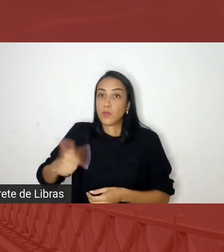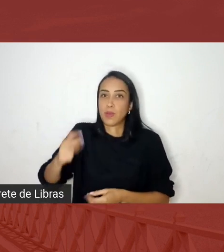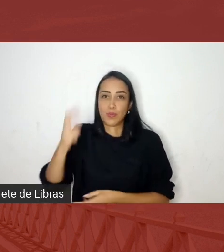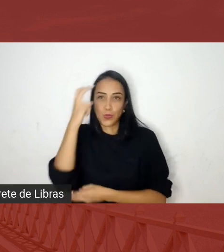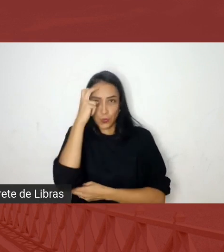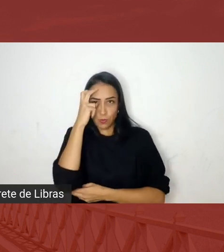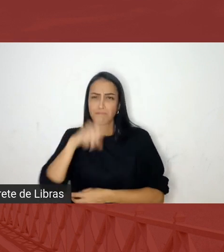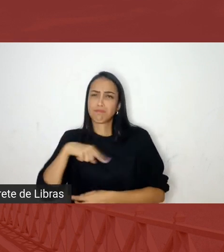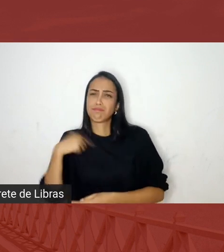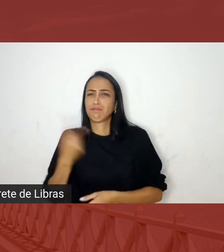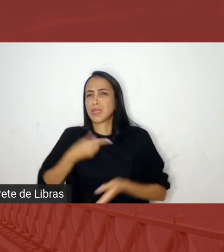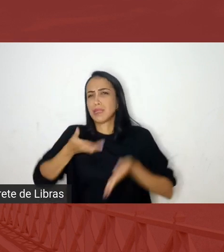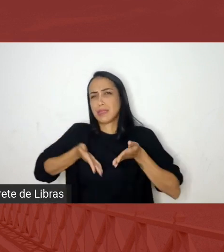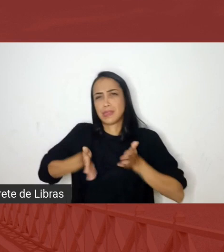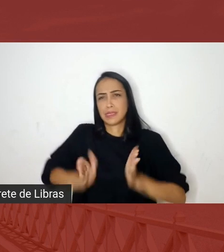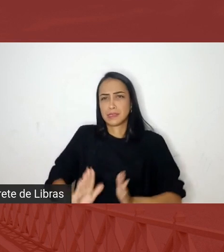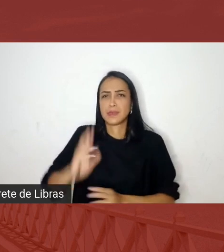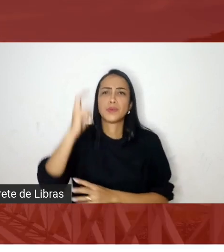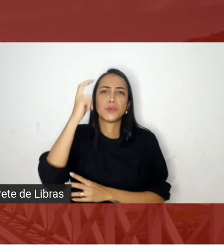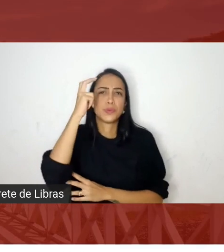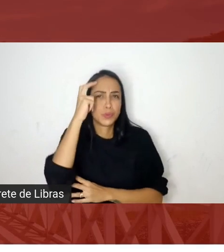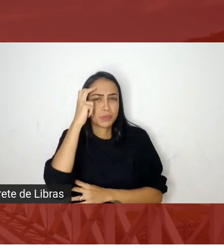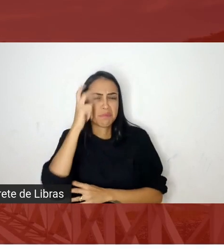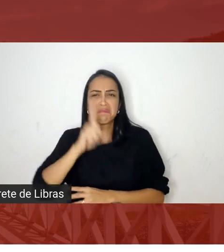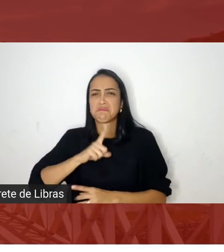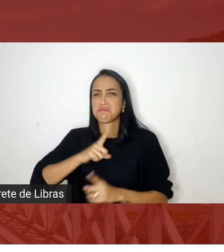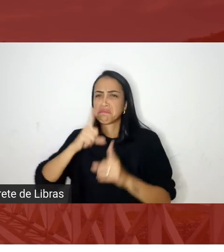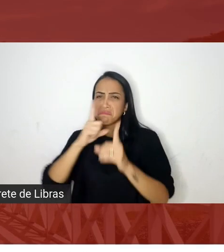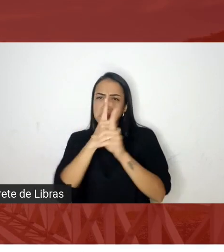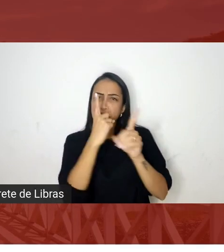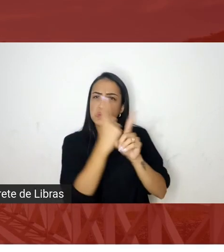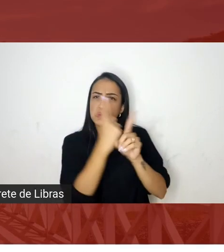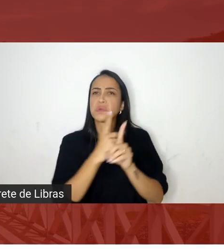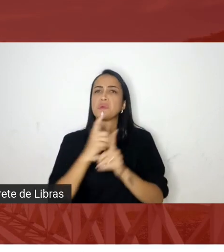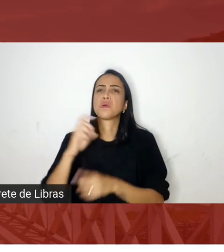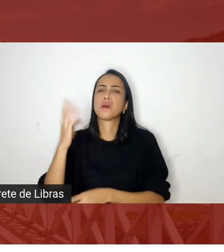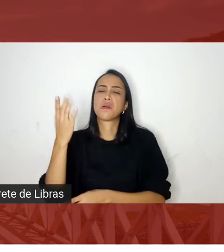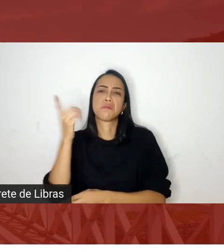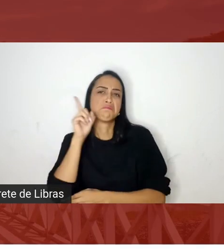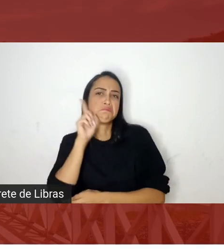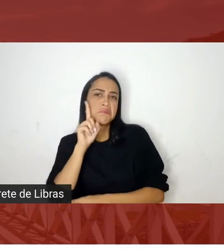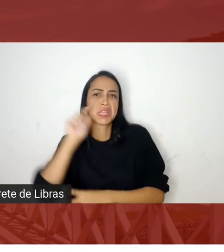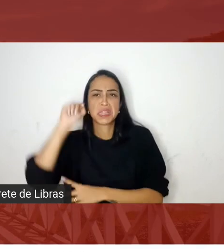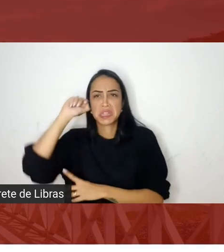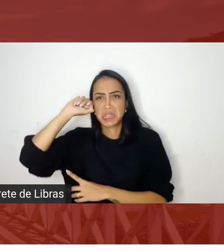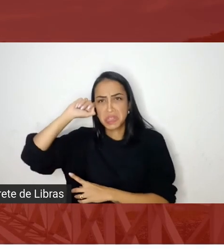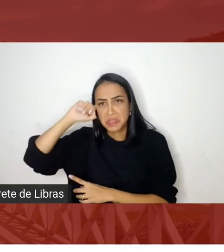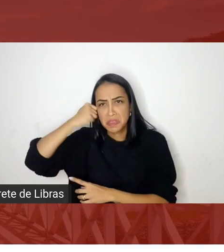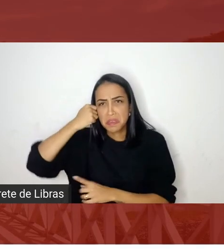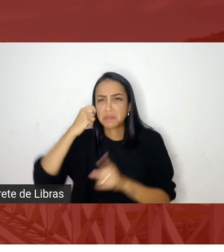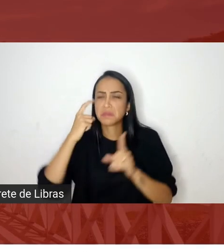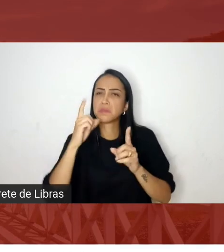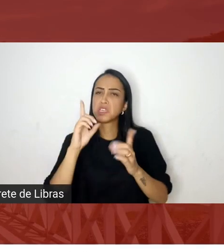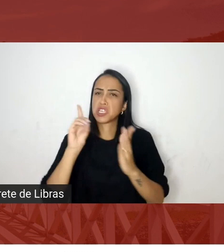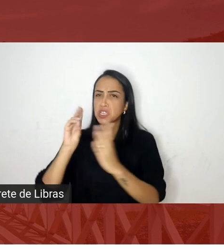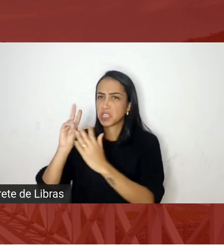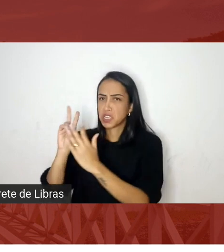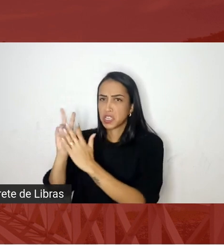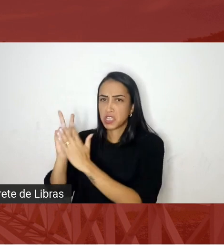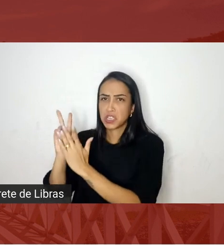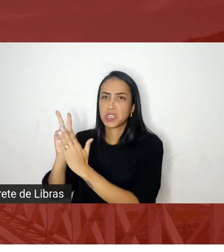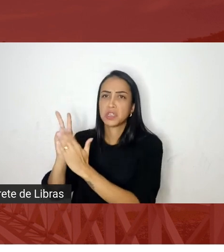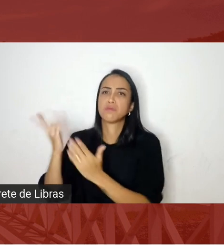nascemos de encontros de europeus com negros com indígenas com quilombolas